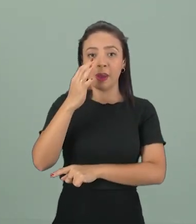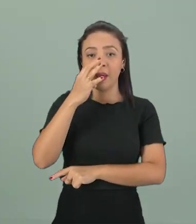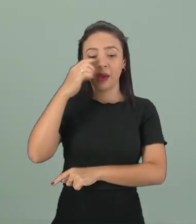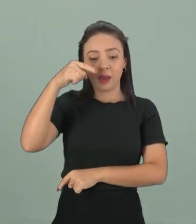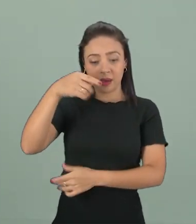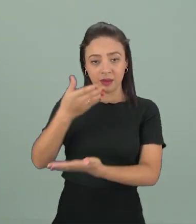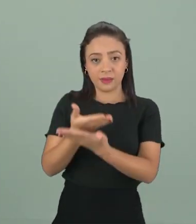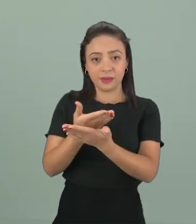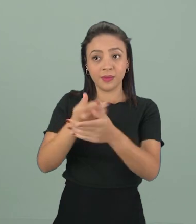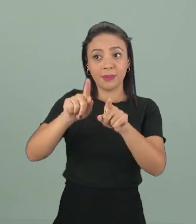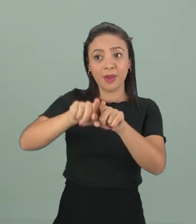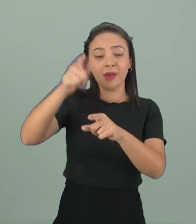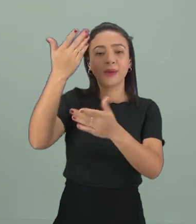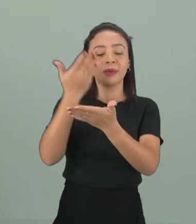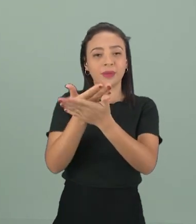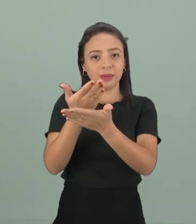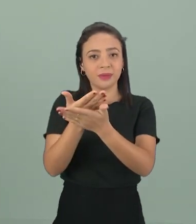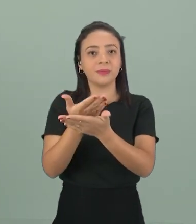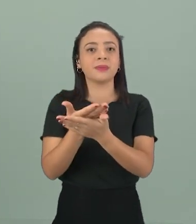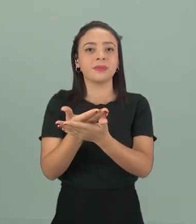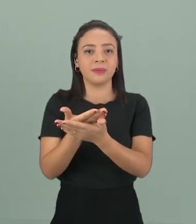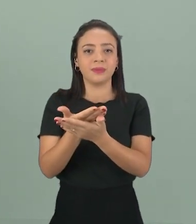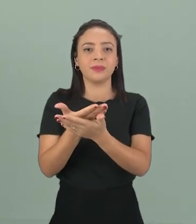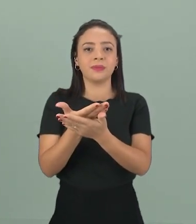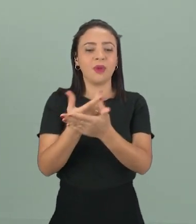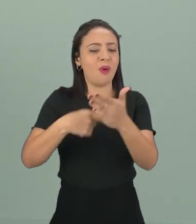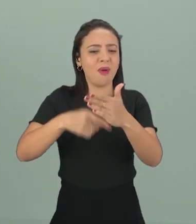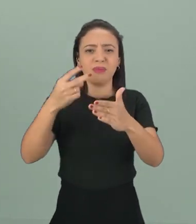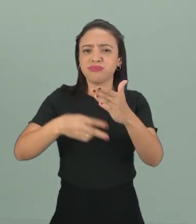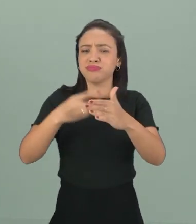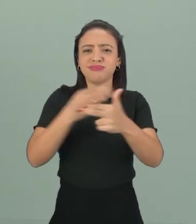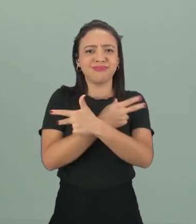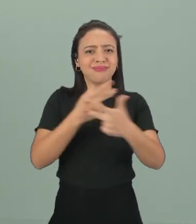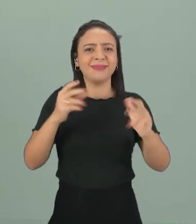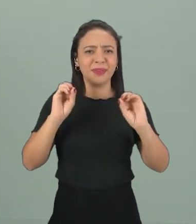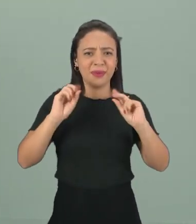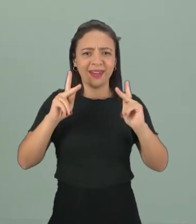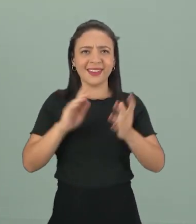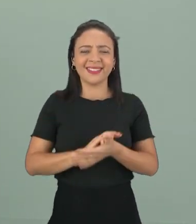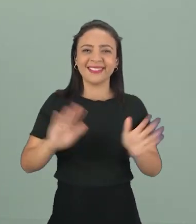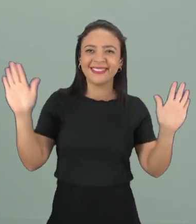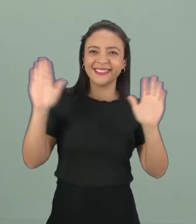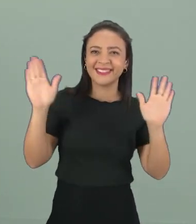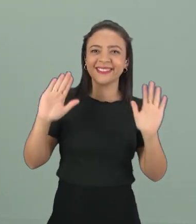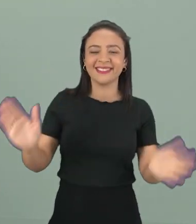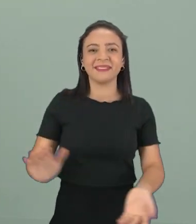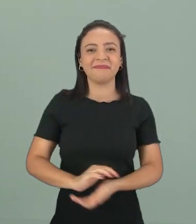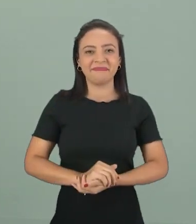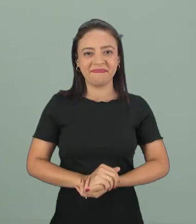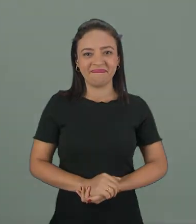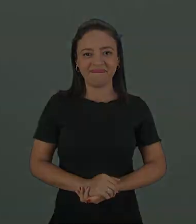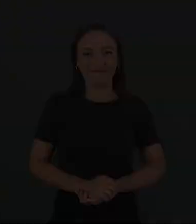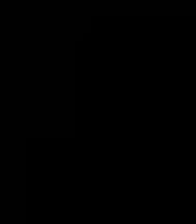acessar outras aulas e rever esta aula aqui quantas vezes vocês quiserem, ok? See you next class!